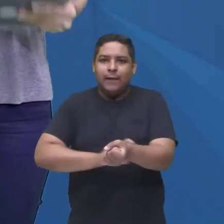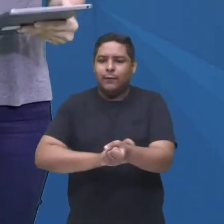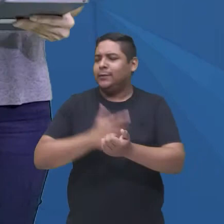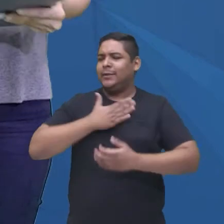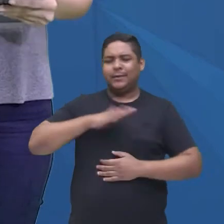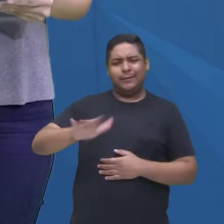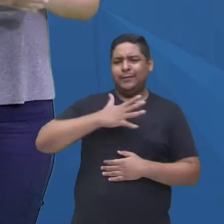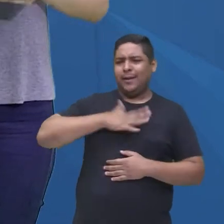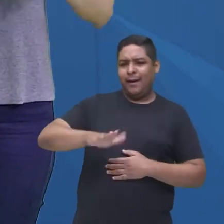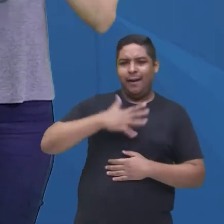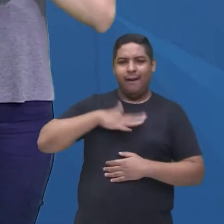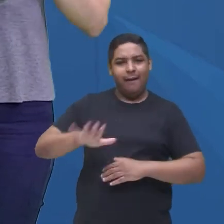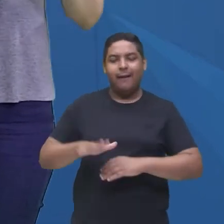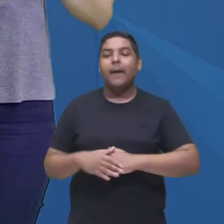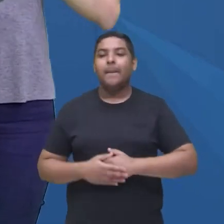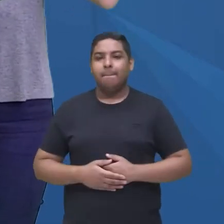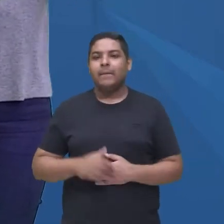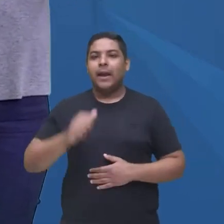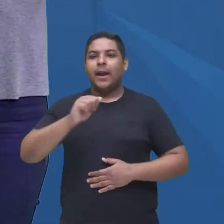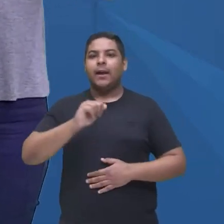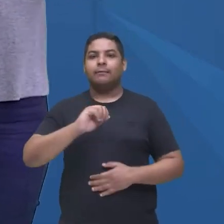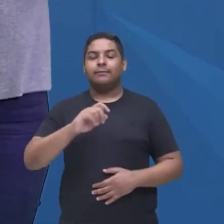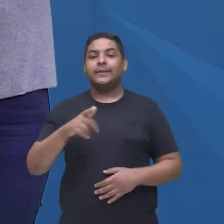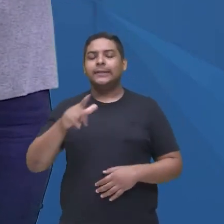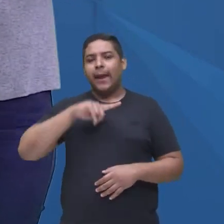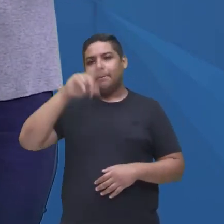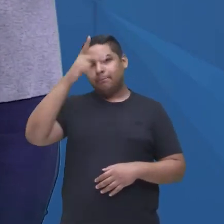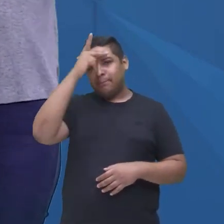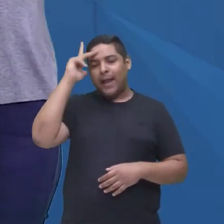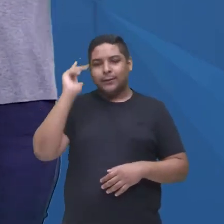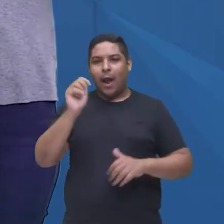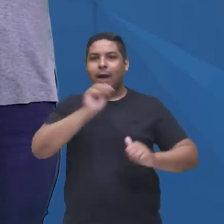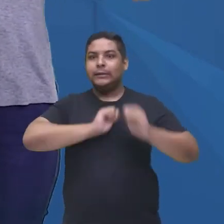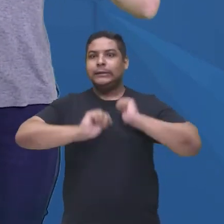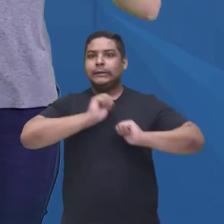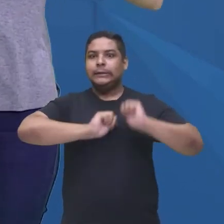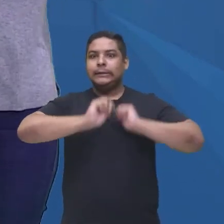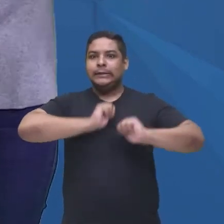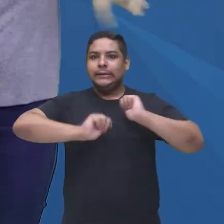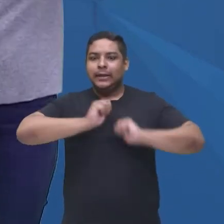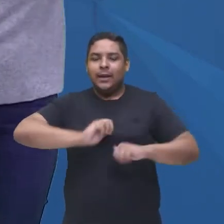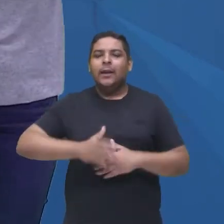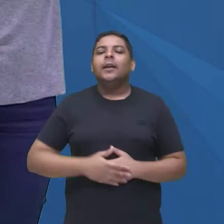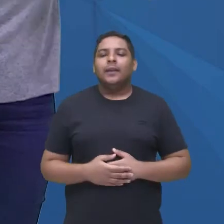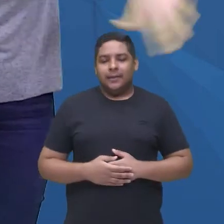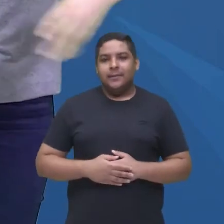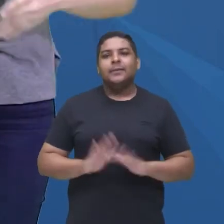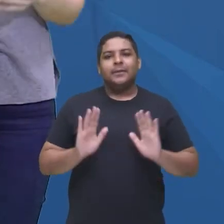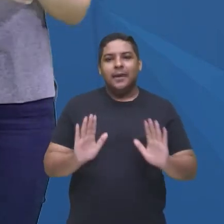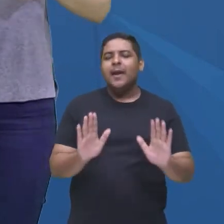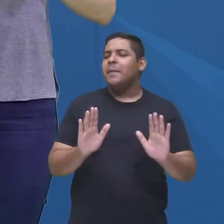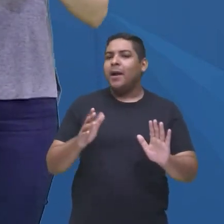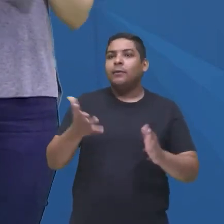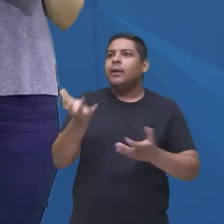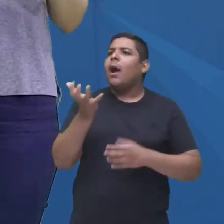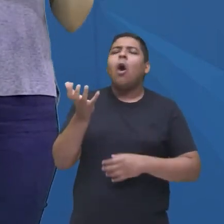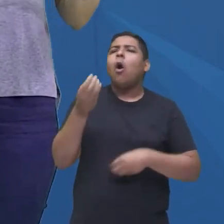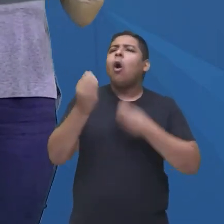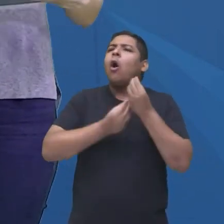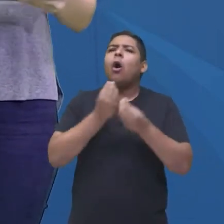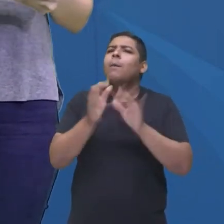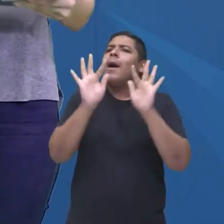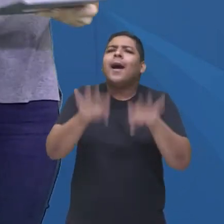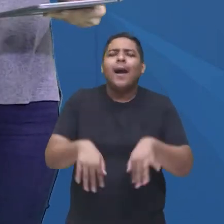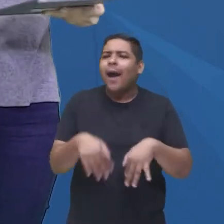gente que não, que é ansioso demais e não aguenta ficar nessa tensão e quer logo saber como é que acaba, qual é o desfecho dos